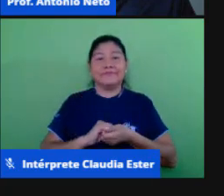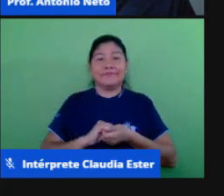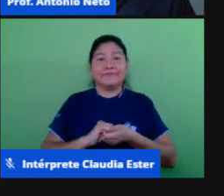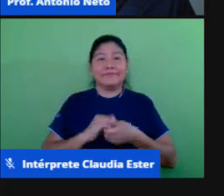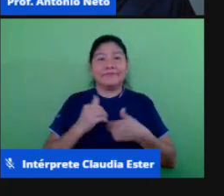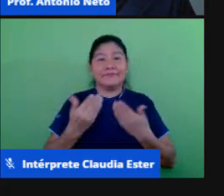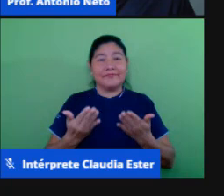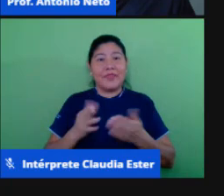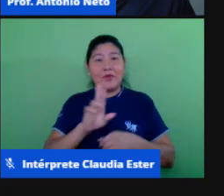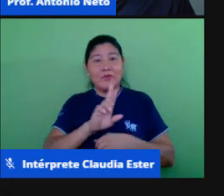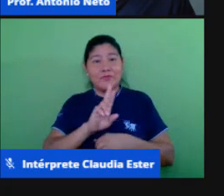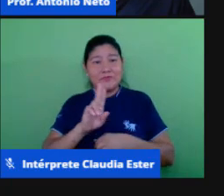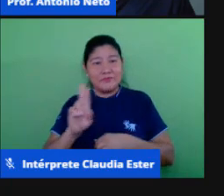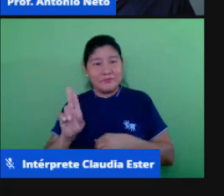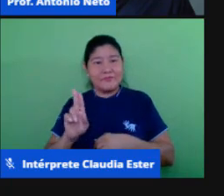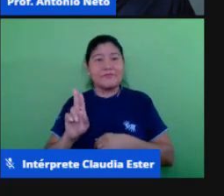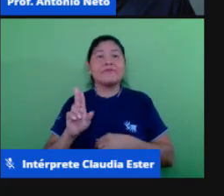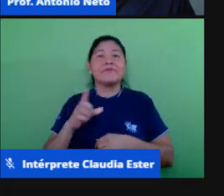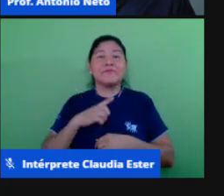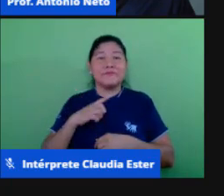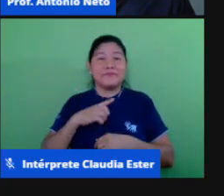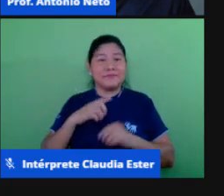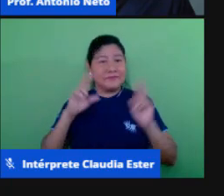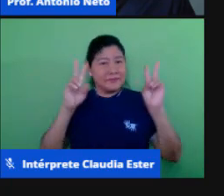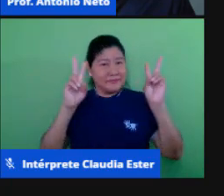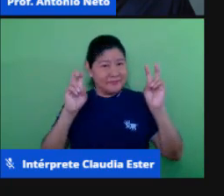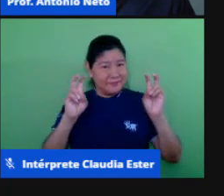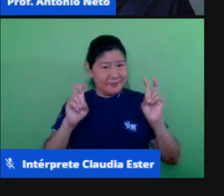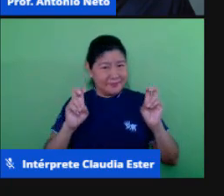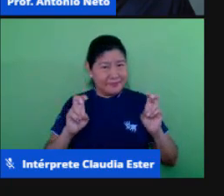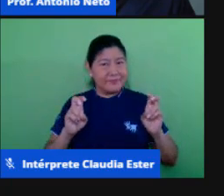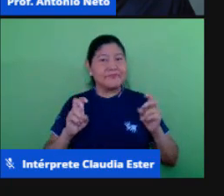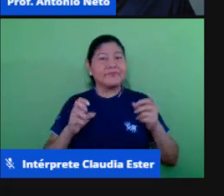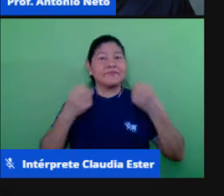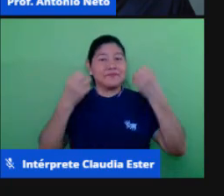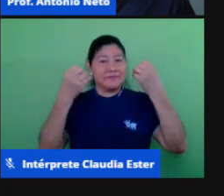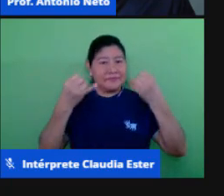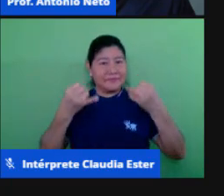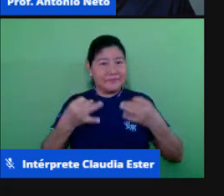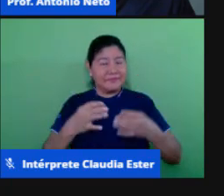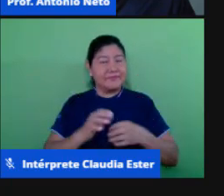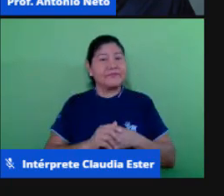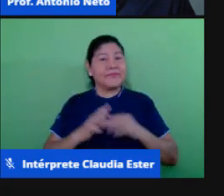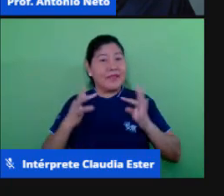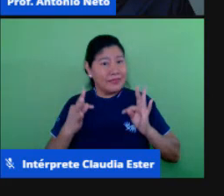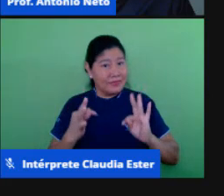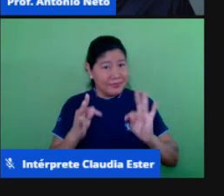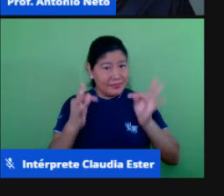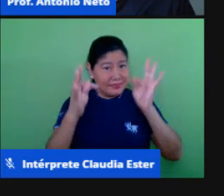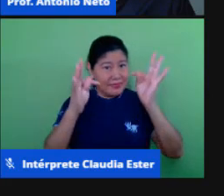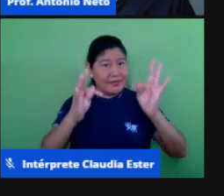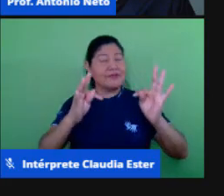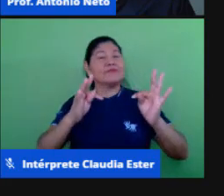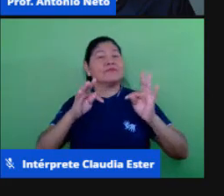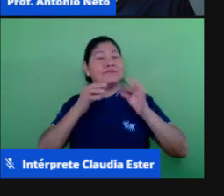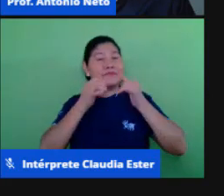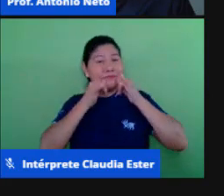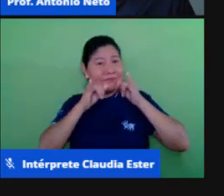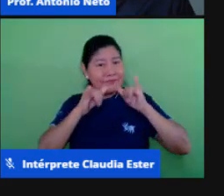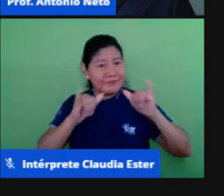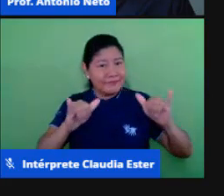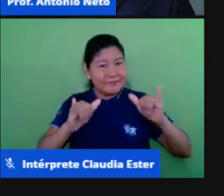intitulada, novamente, repetir as tecnologias da informação e comunicação no ensino